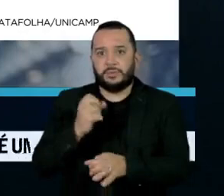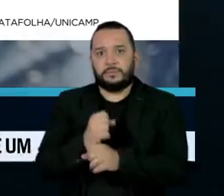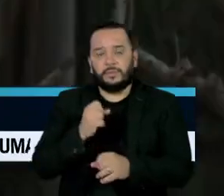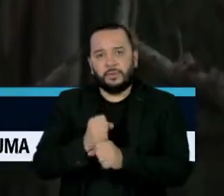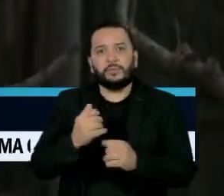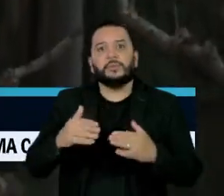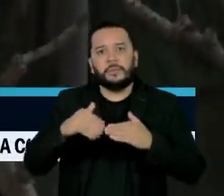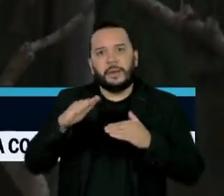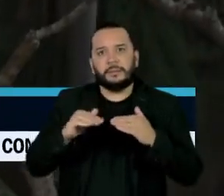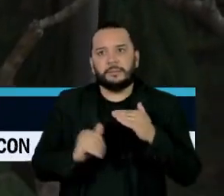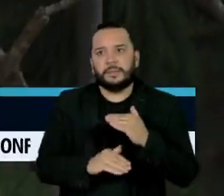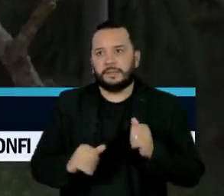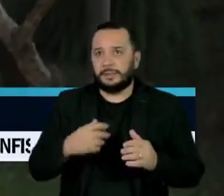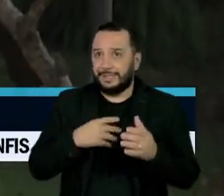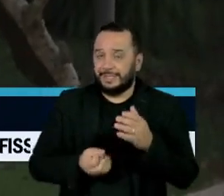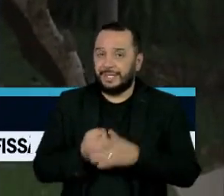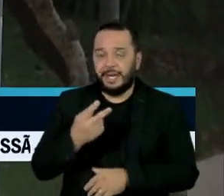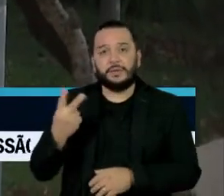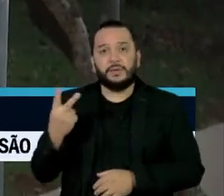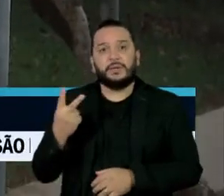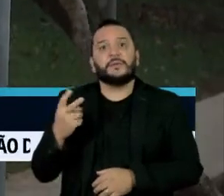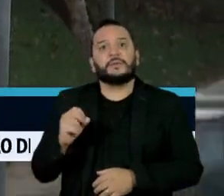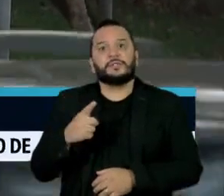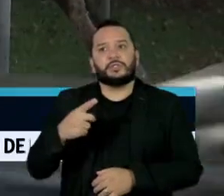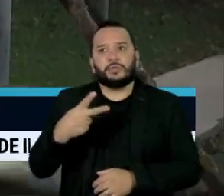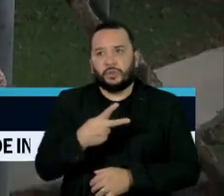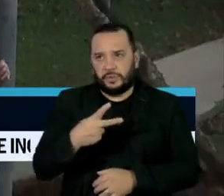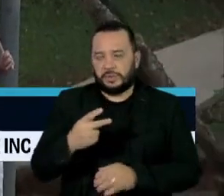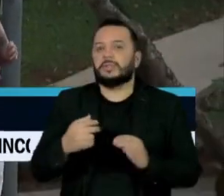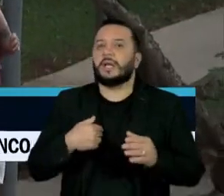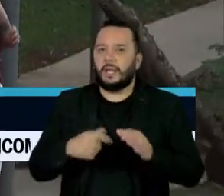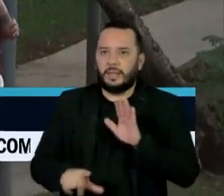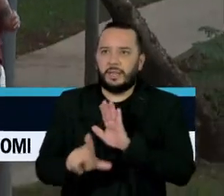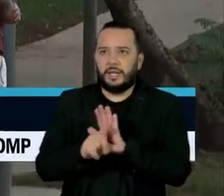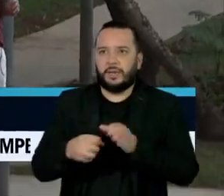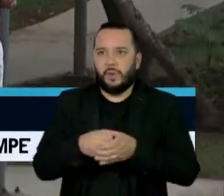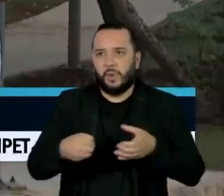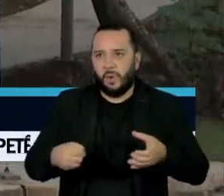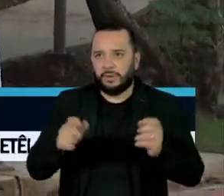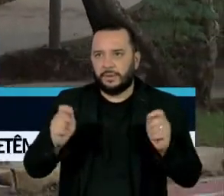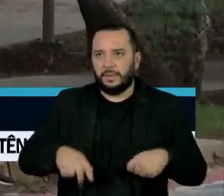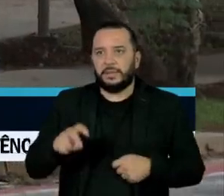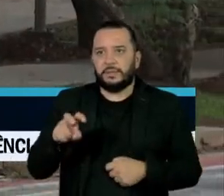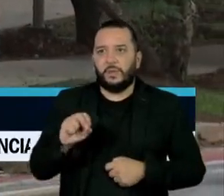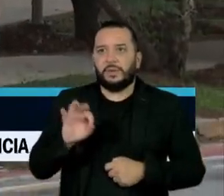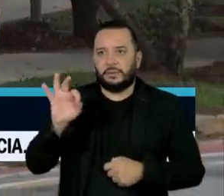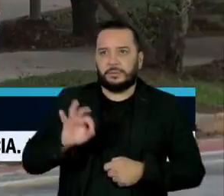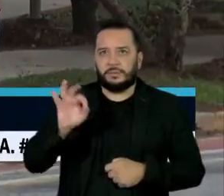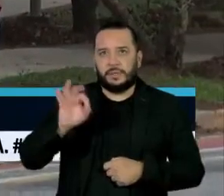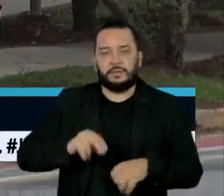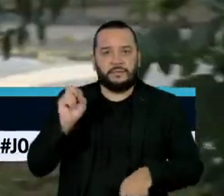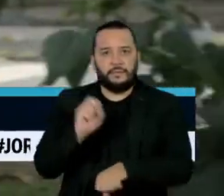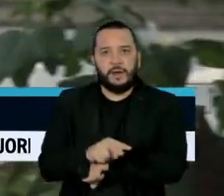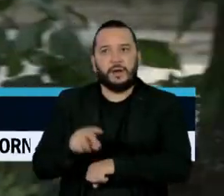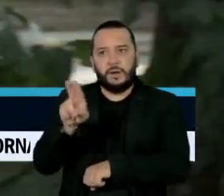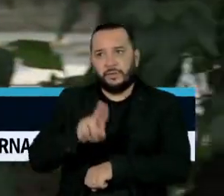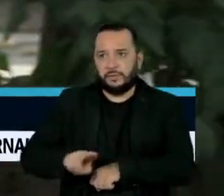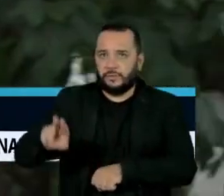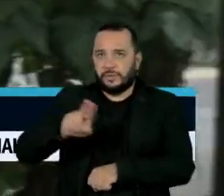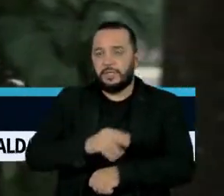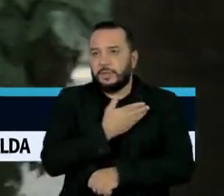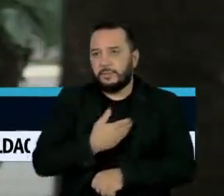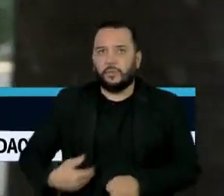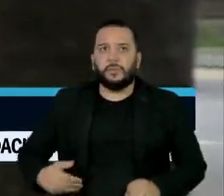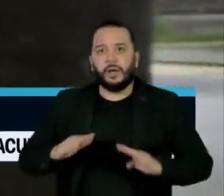percentuais. Criada em 2012, a lei de cotas prevê a reserva de 50% das vagas das universidades públicas